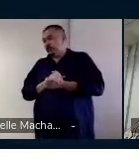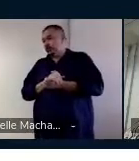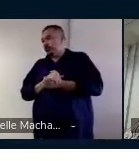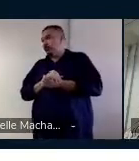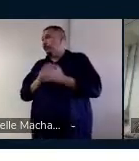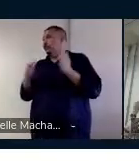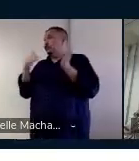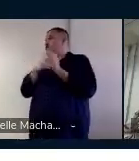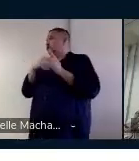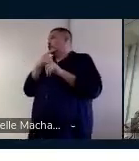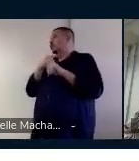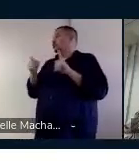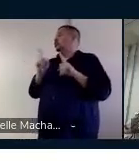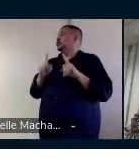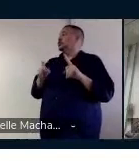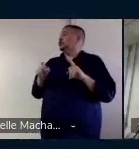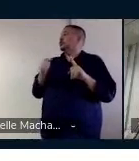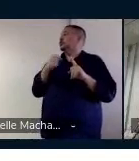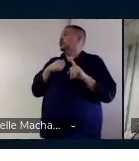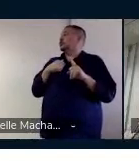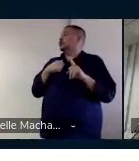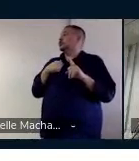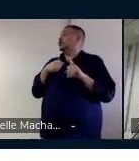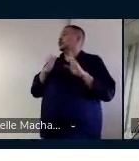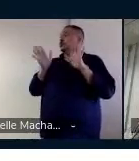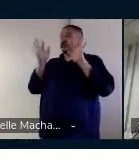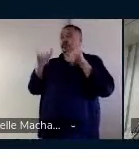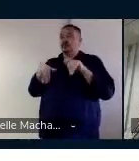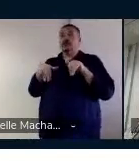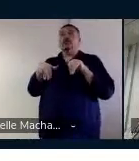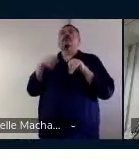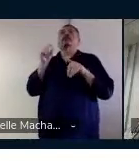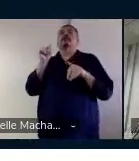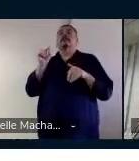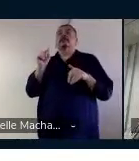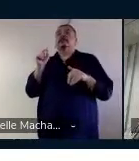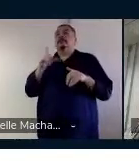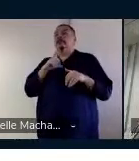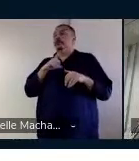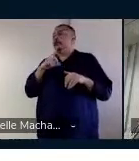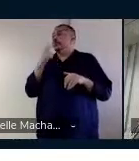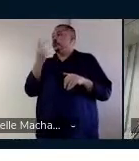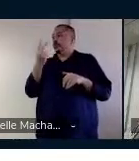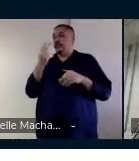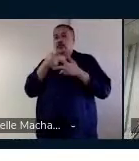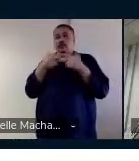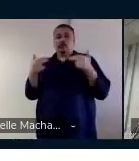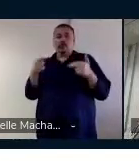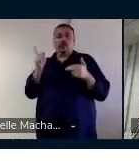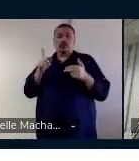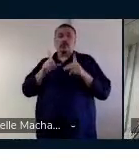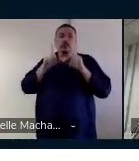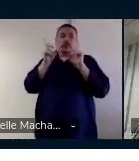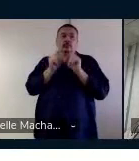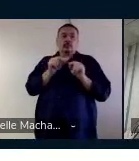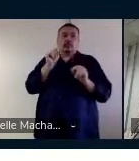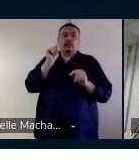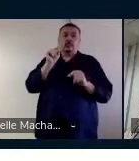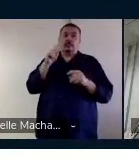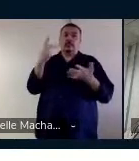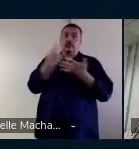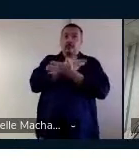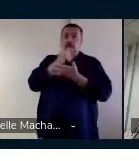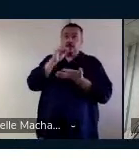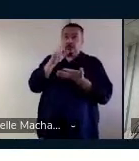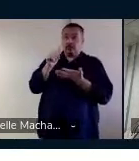E a última parte é o encerramento. Que consiste em duas coisas. Primeiro, resumir o que aconteceu na aula.